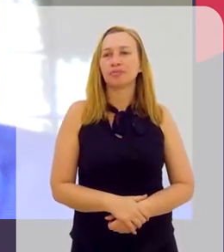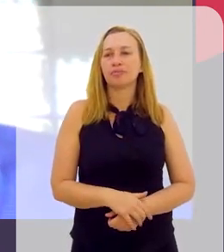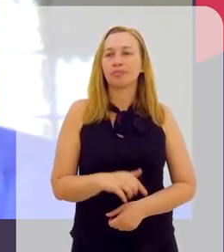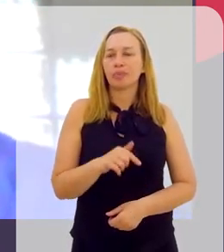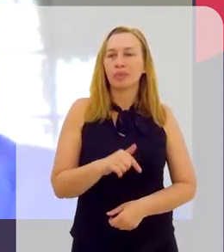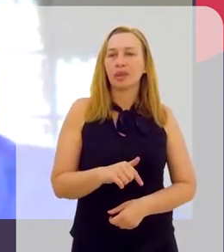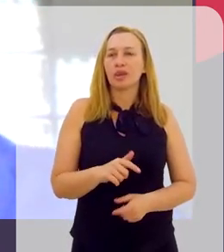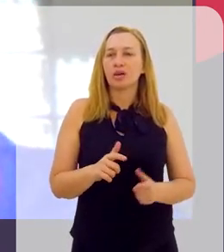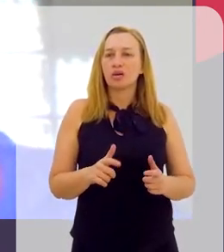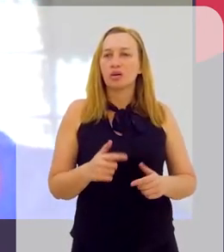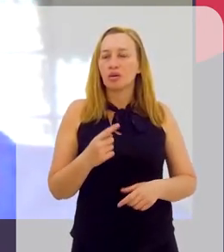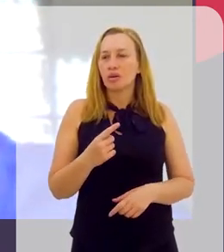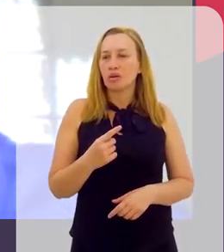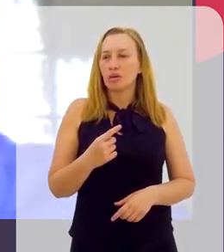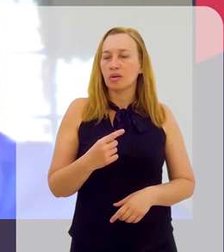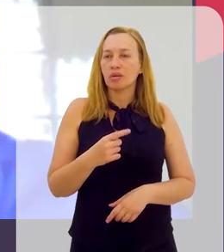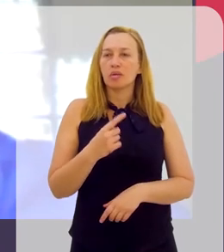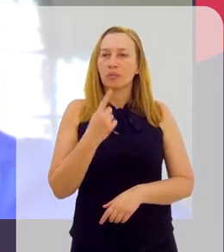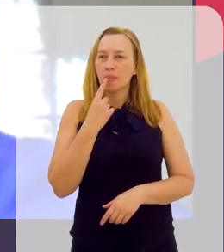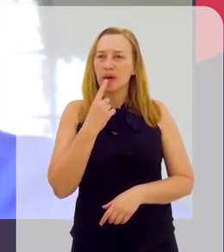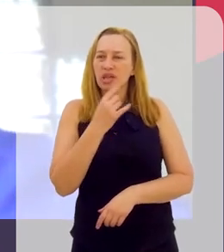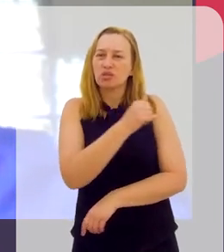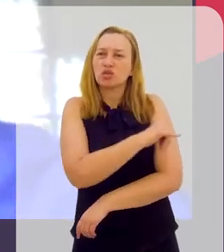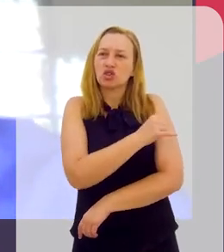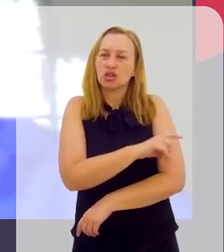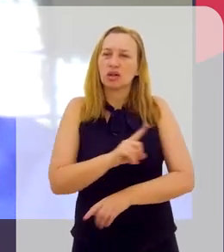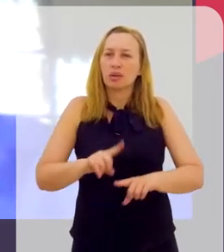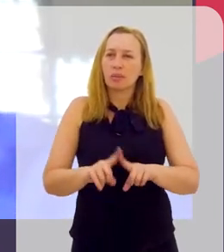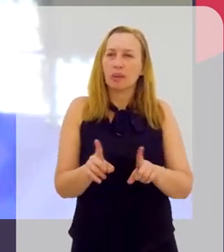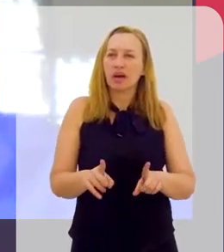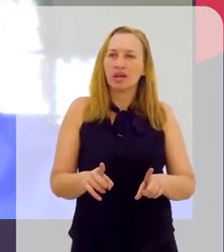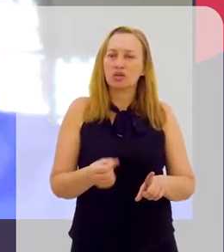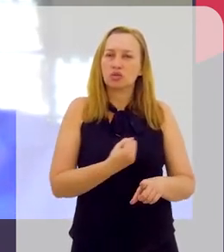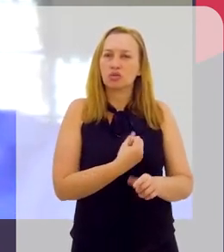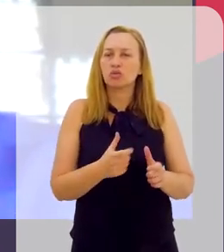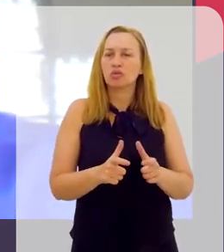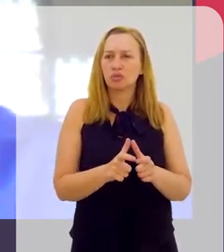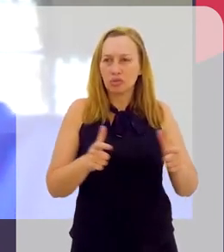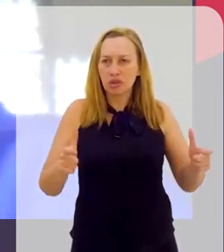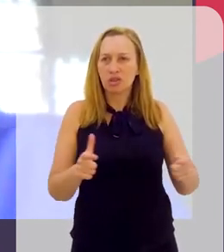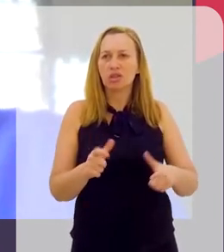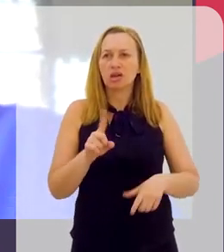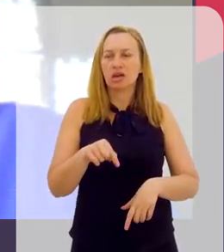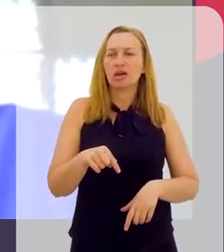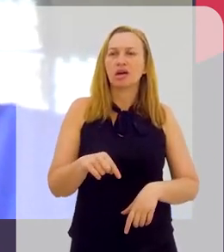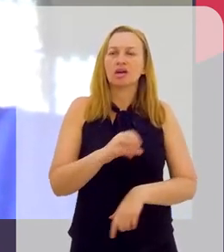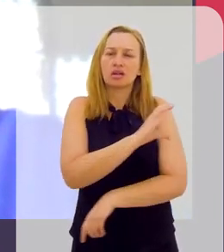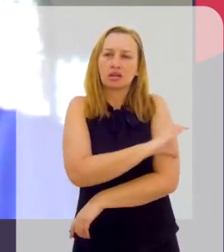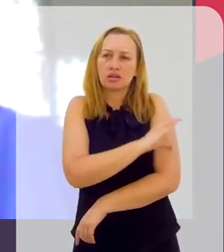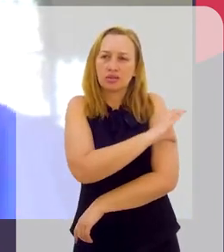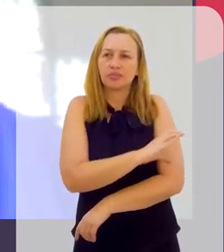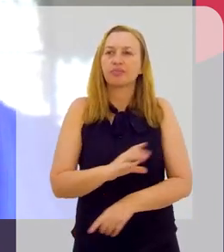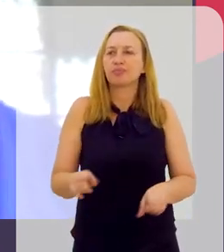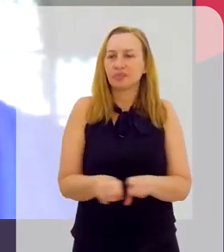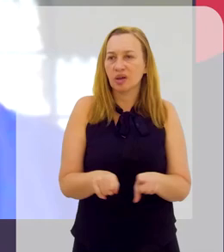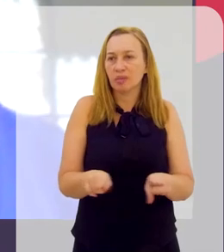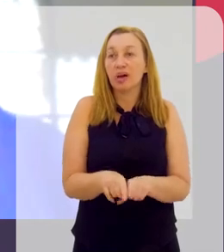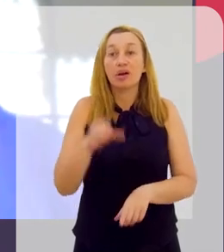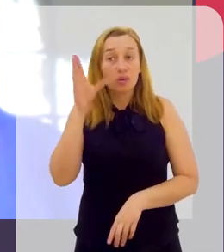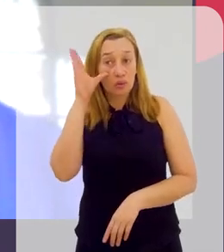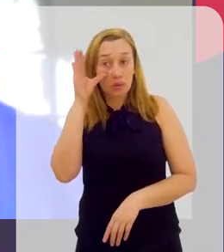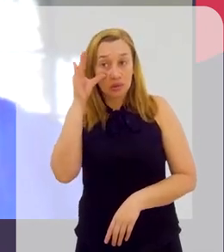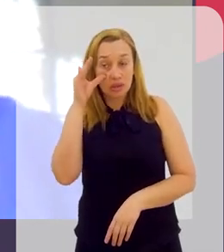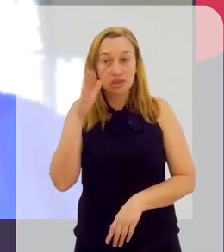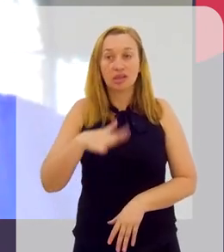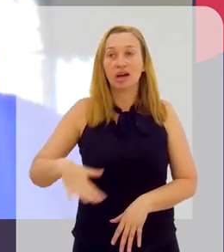Que estão aqui de regiões do próximo ao Rio de Janeiro. Mas a maioria vem da UENF. E a grande maioria, por